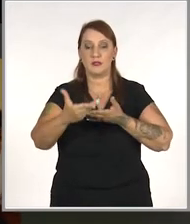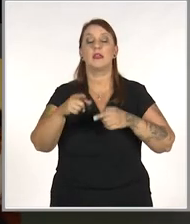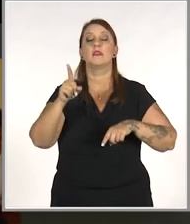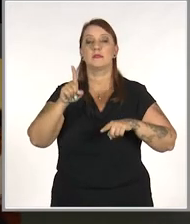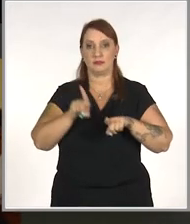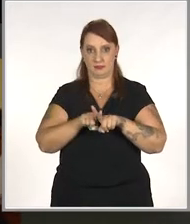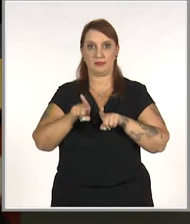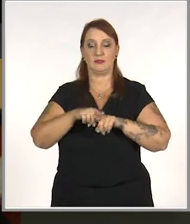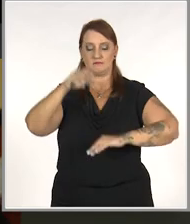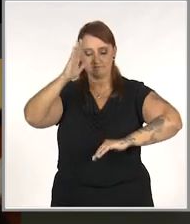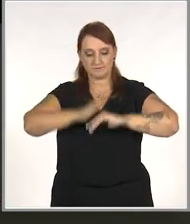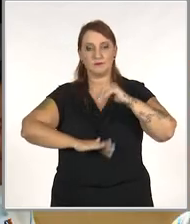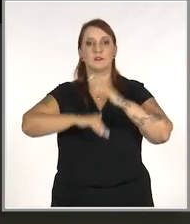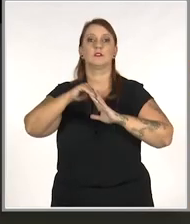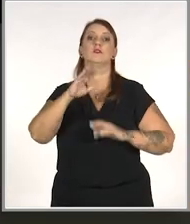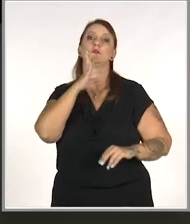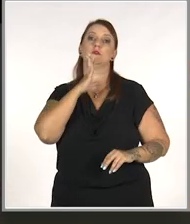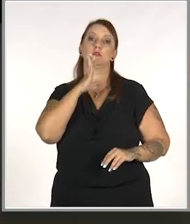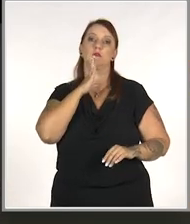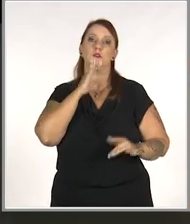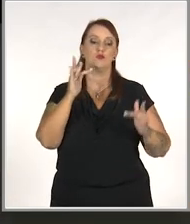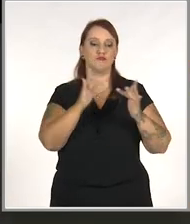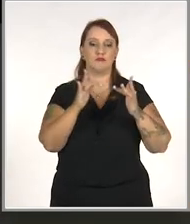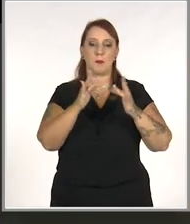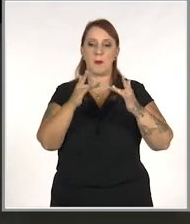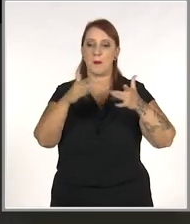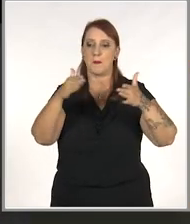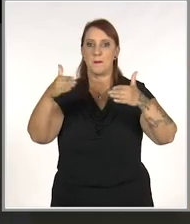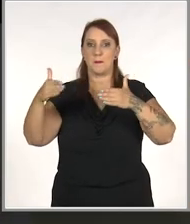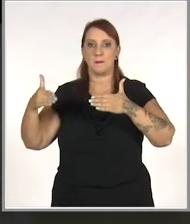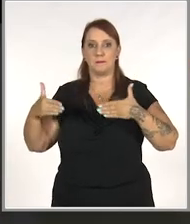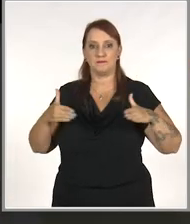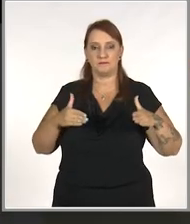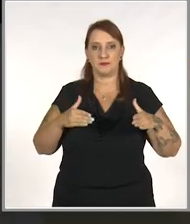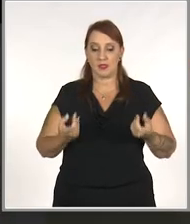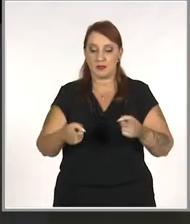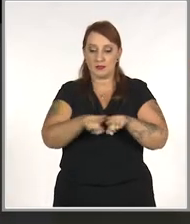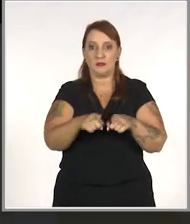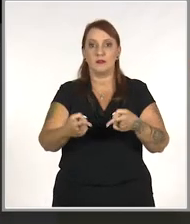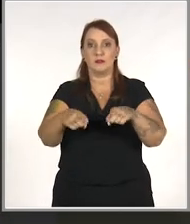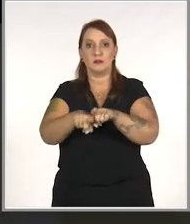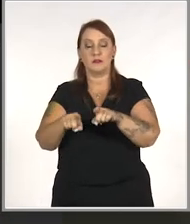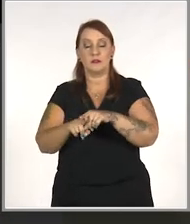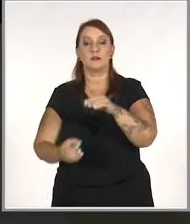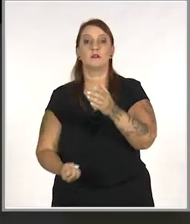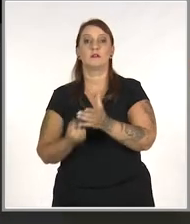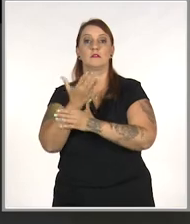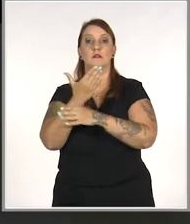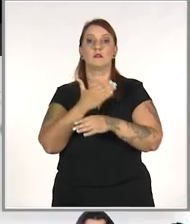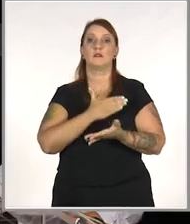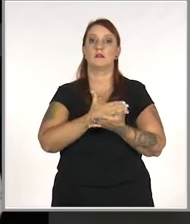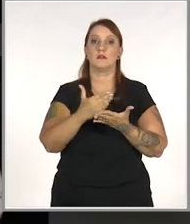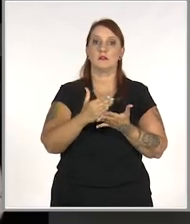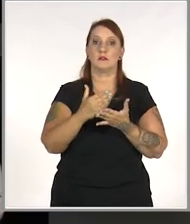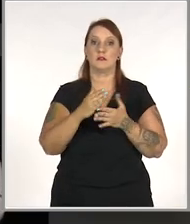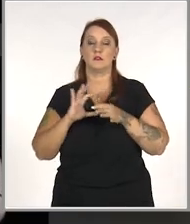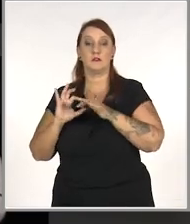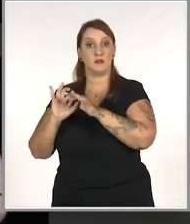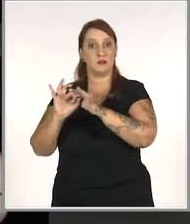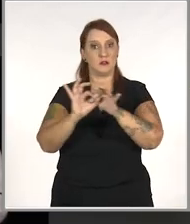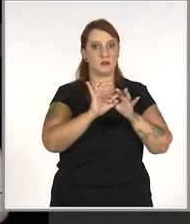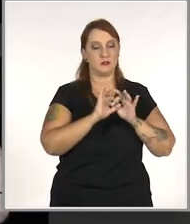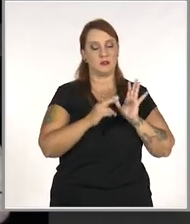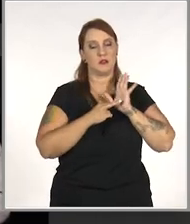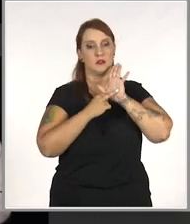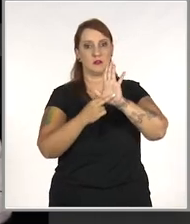Há construção de saberes. Os contatos foram abrindo as portas. As parcerias surgindo. A união com